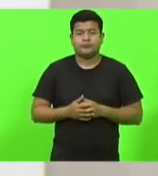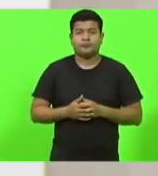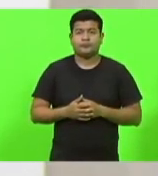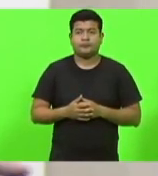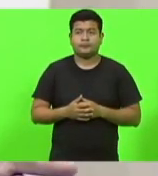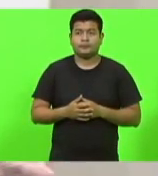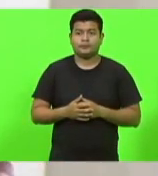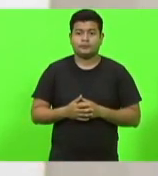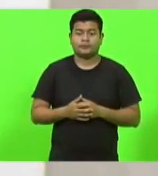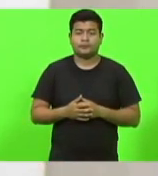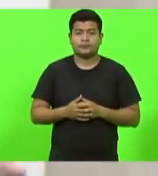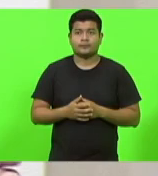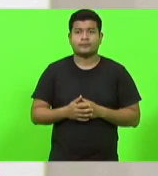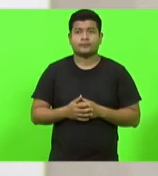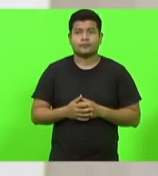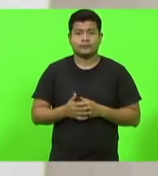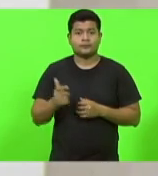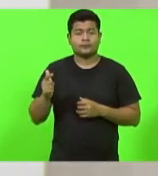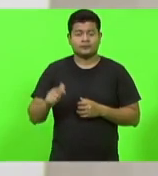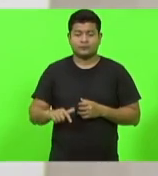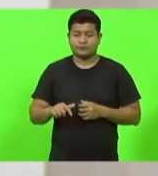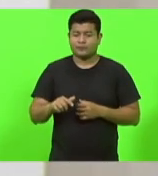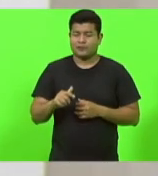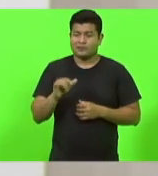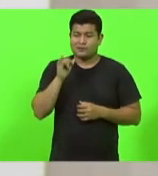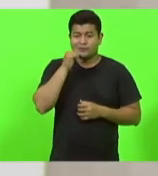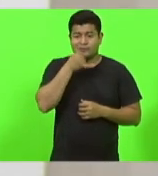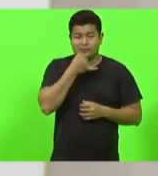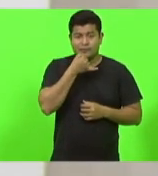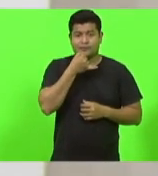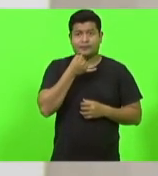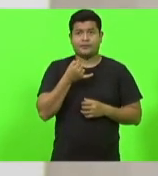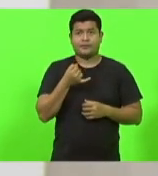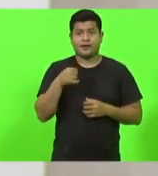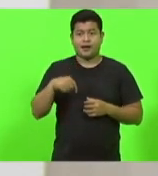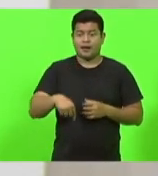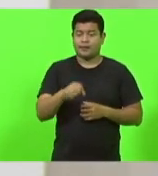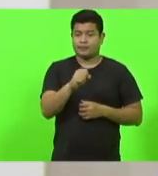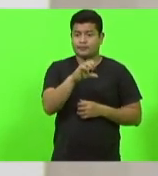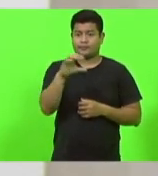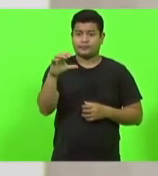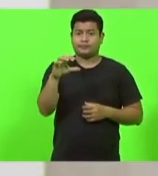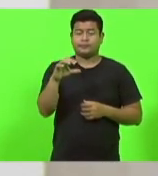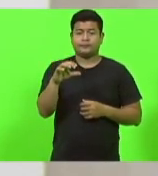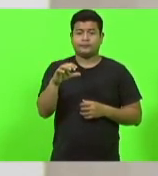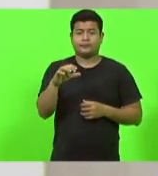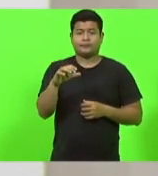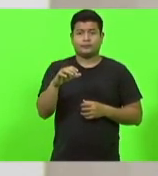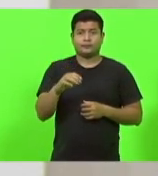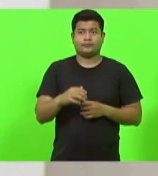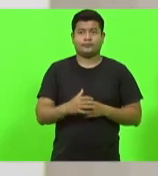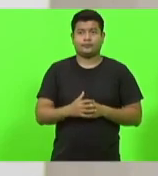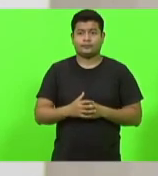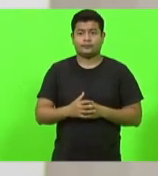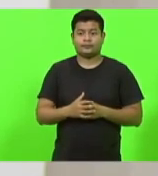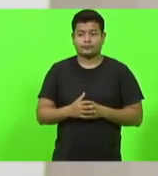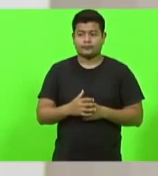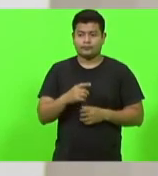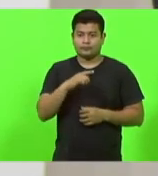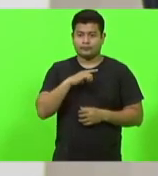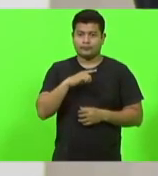Mais uma vez, infelizmente, Santa Catarina, nosso Estado, passa